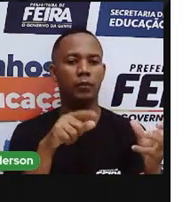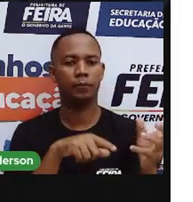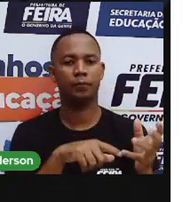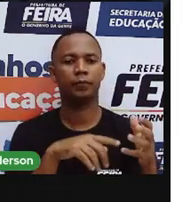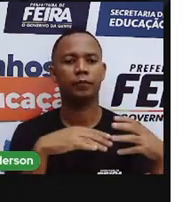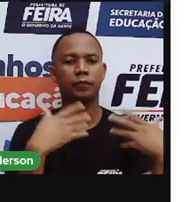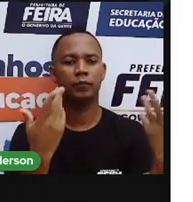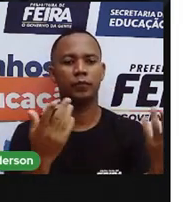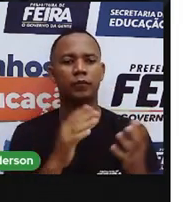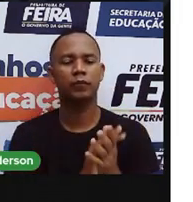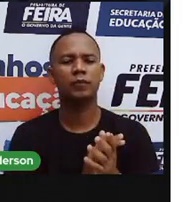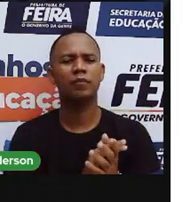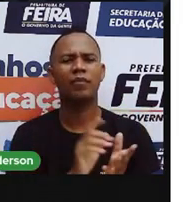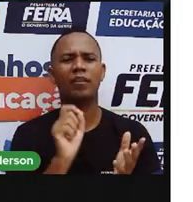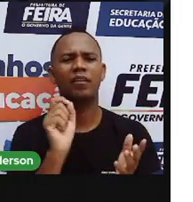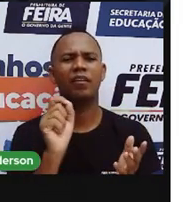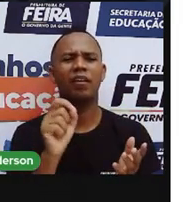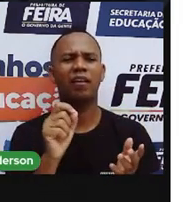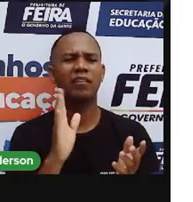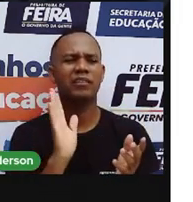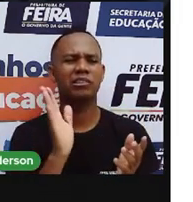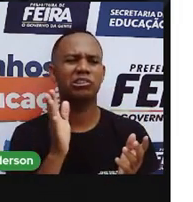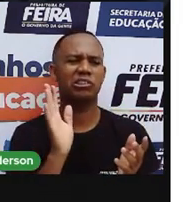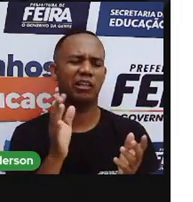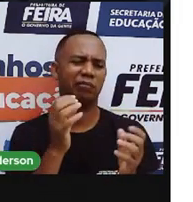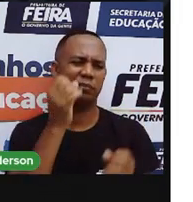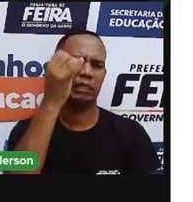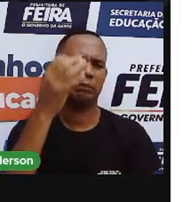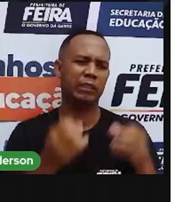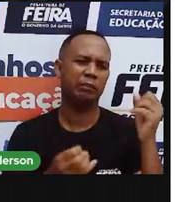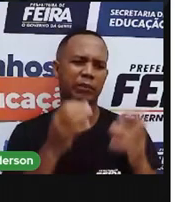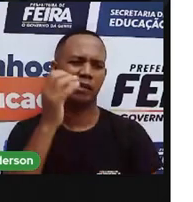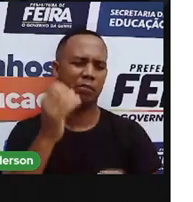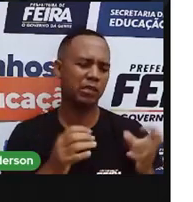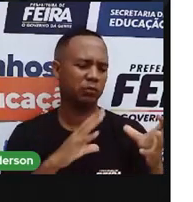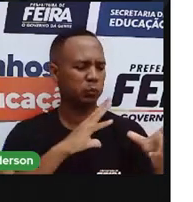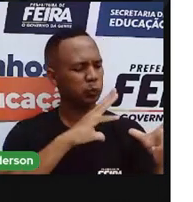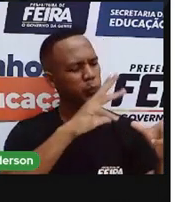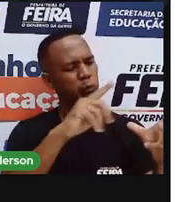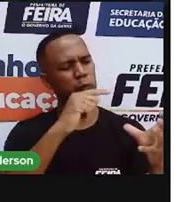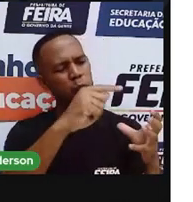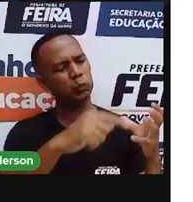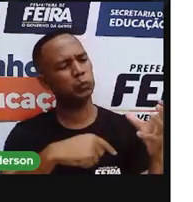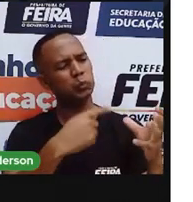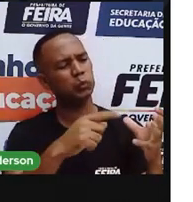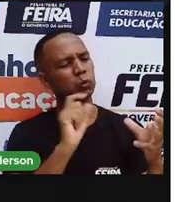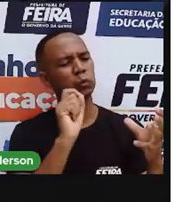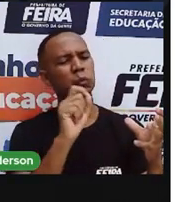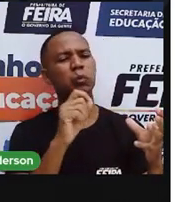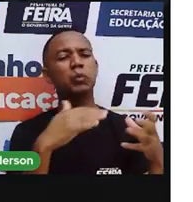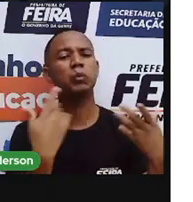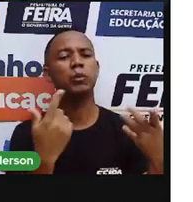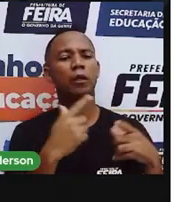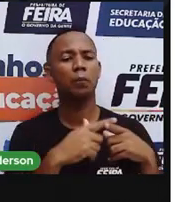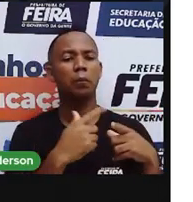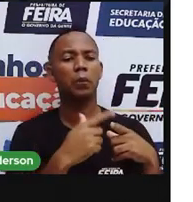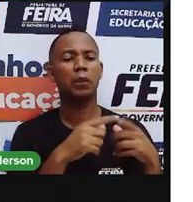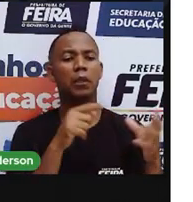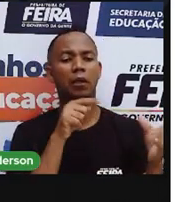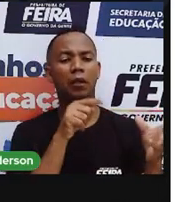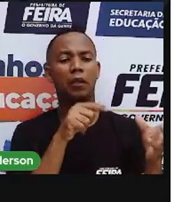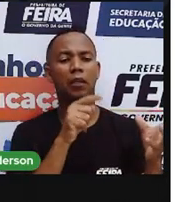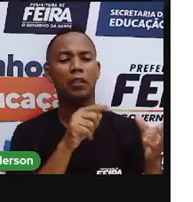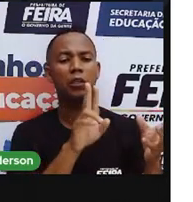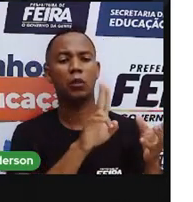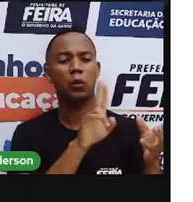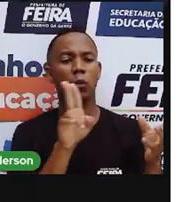Esse planeta, eu estou falando sobre ele, ó, já tem um tempinho, já tem algumas aulas. Por que será que esse planeta